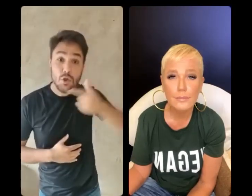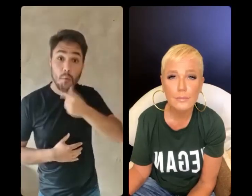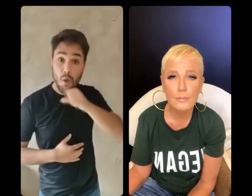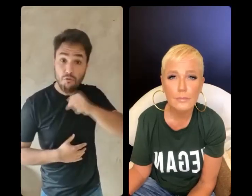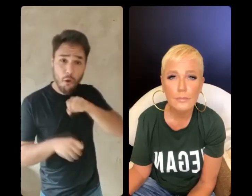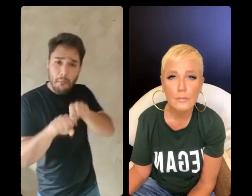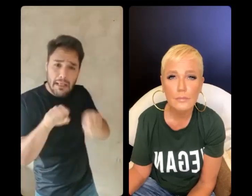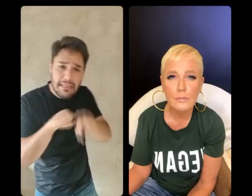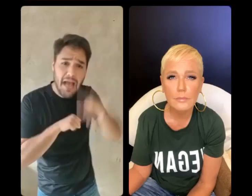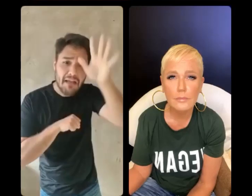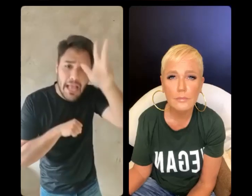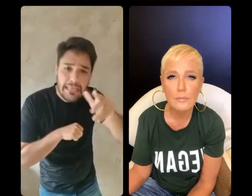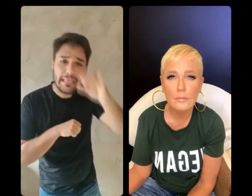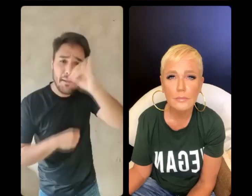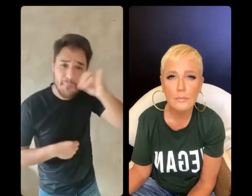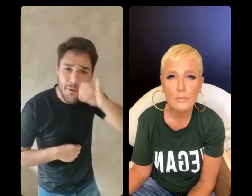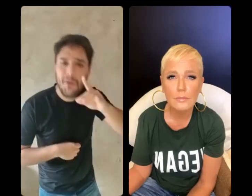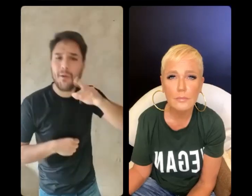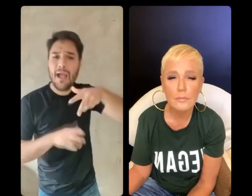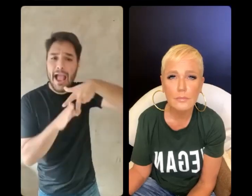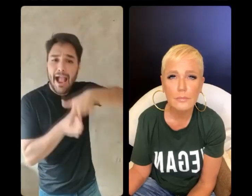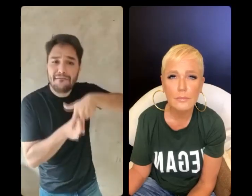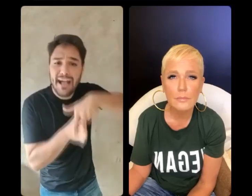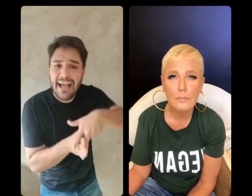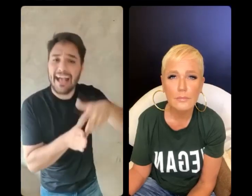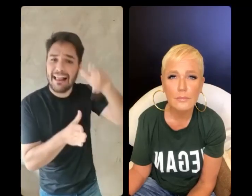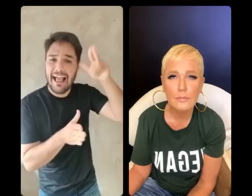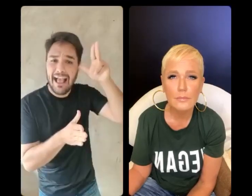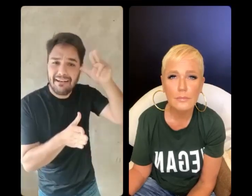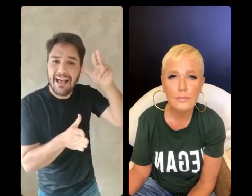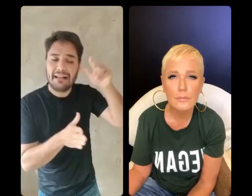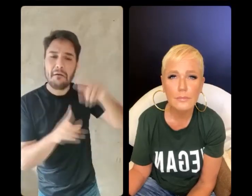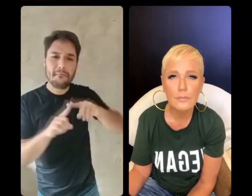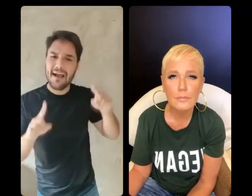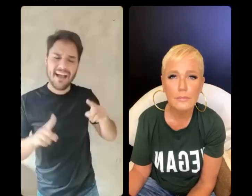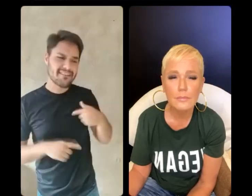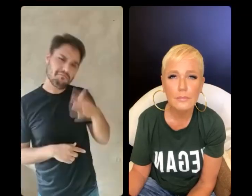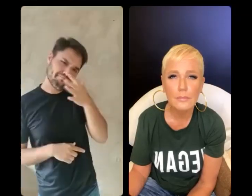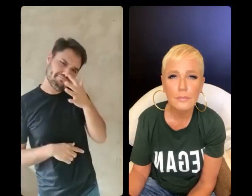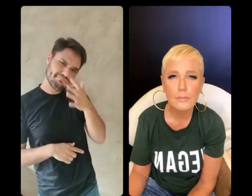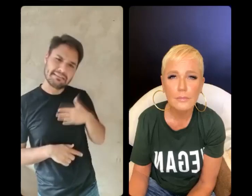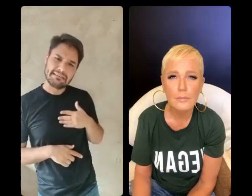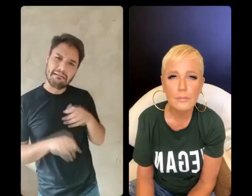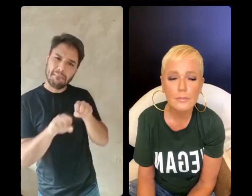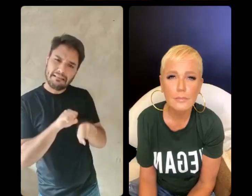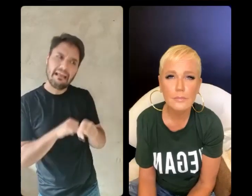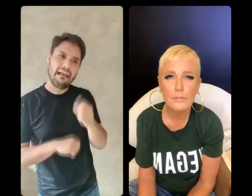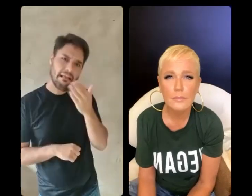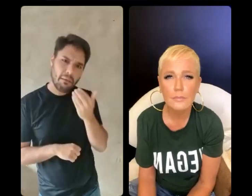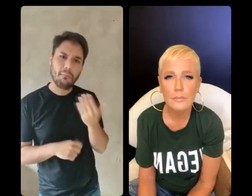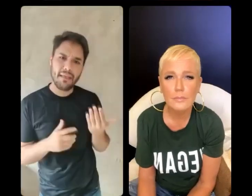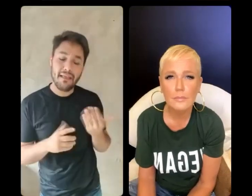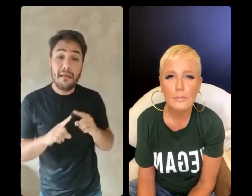andava muito a cavalo, e nada disso me fazia falar, gente, eu tenho que matar, eu tenho que comer. Eu tinha essa